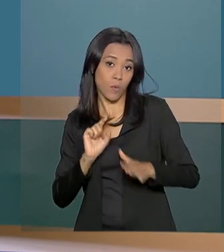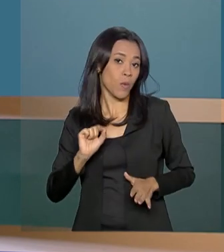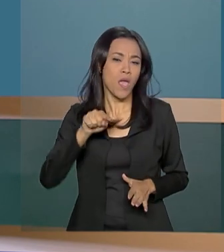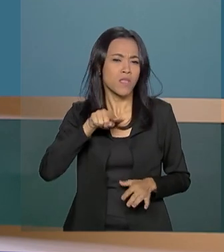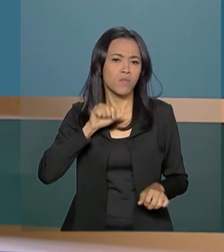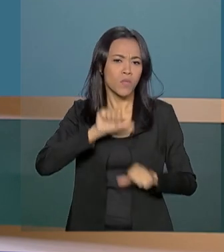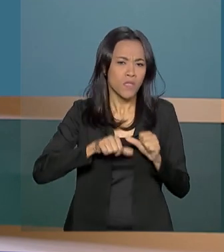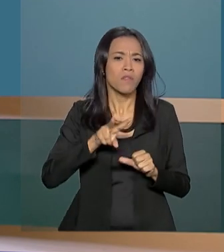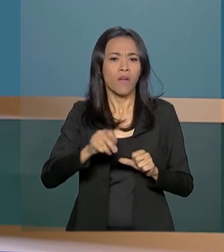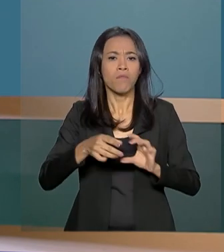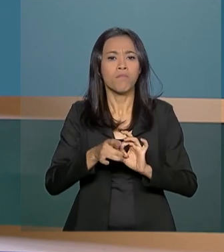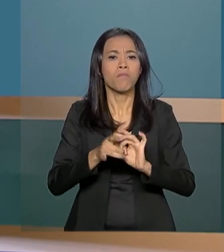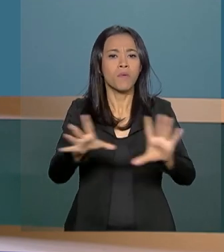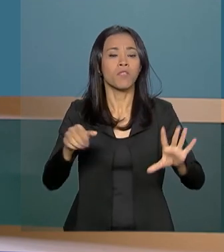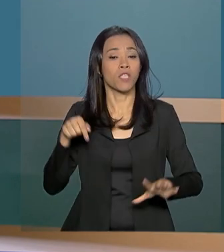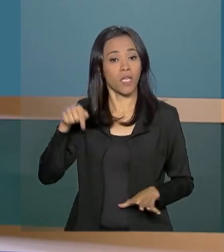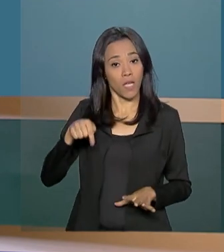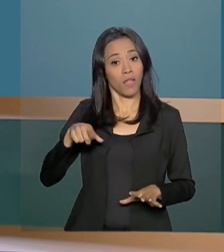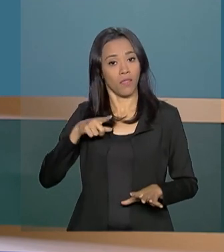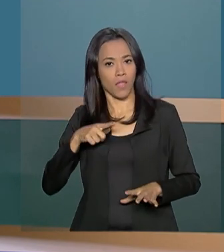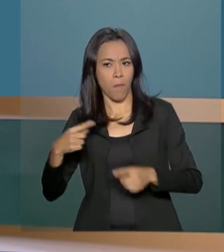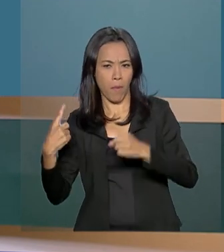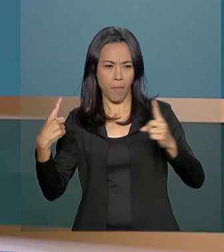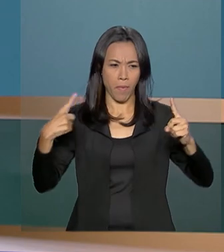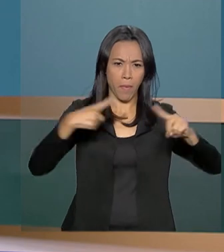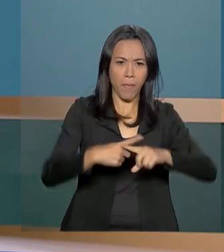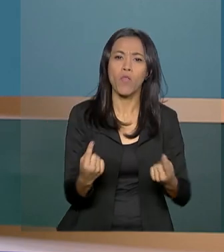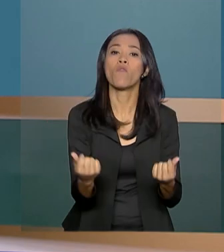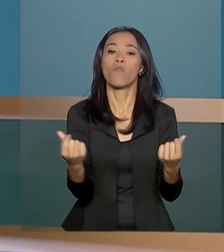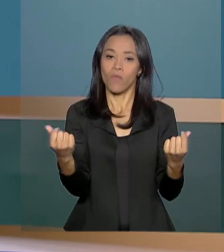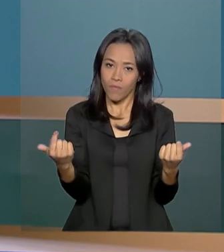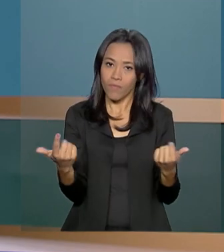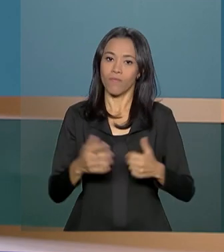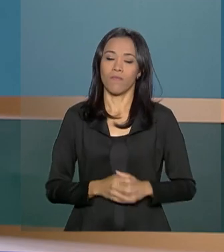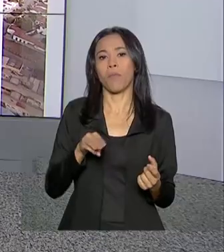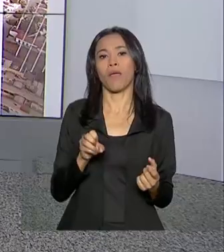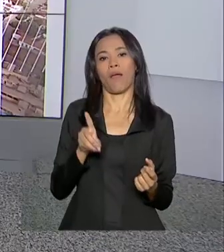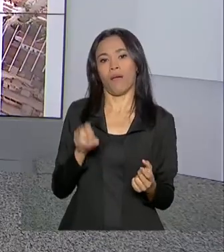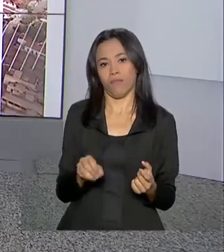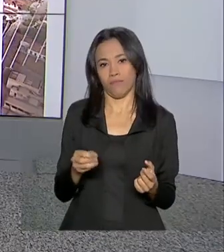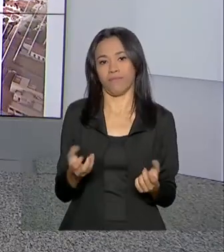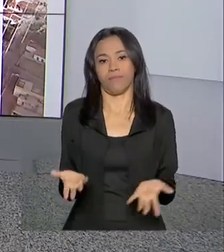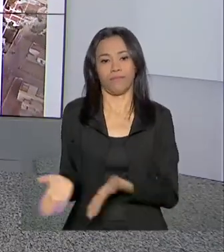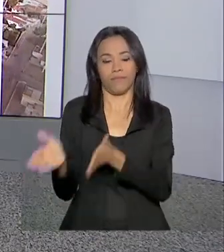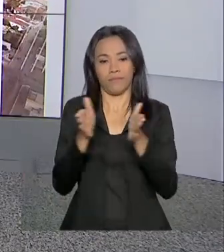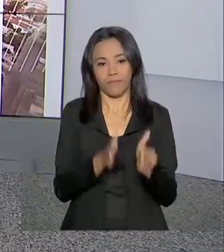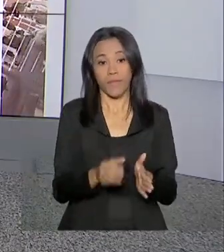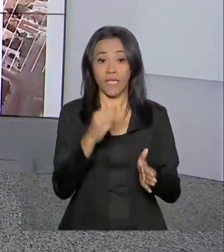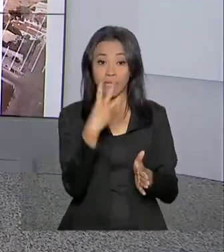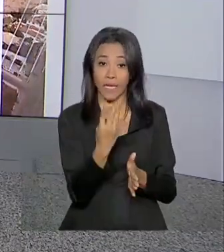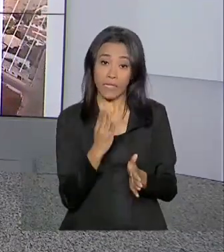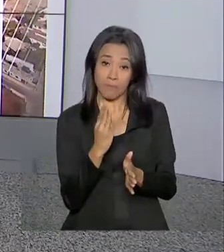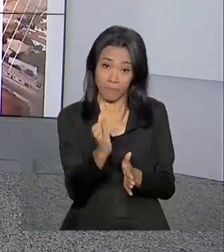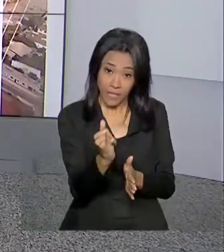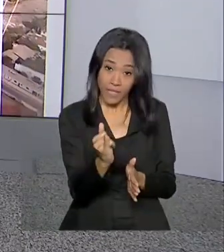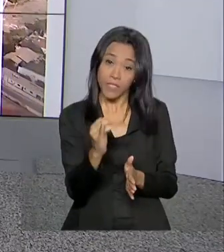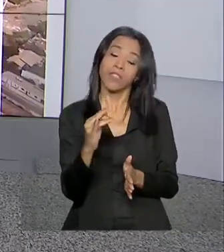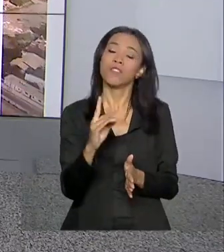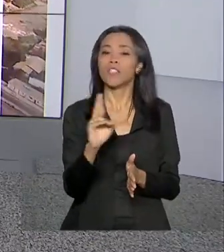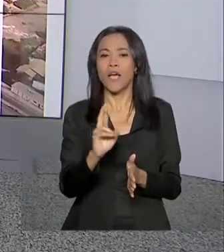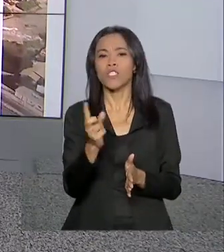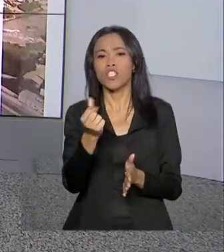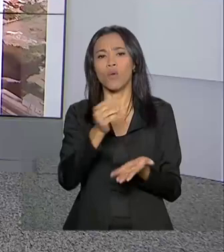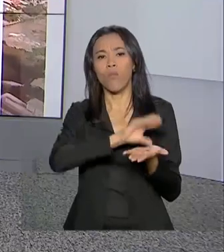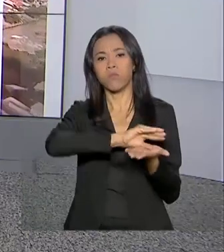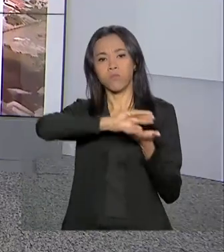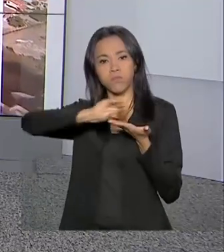essa mudança vai permitir que a companhia tenha maior competitividade no mercado. R$ bilhões vão ser devolvidos pela Caixa